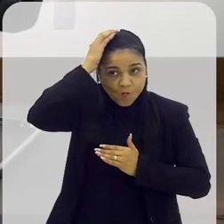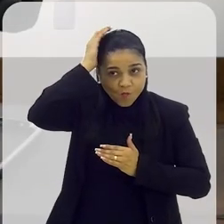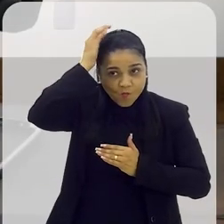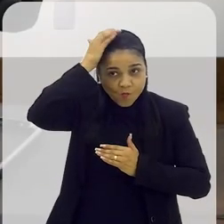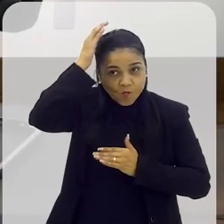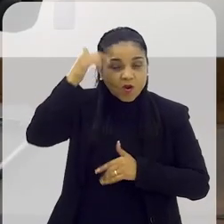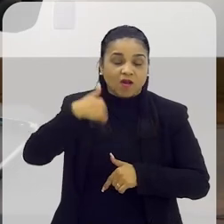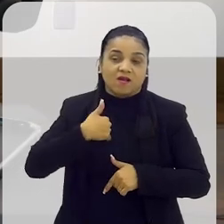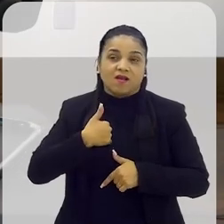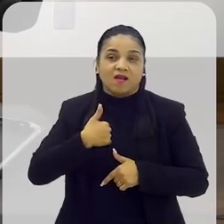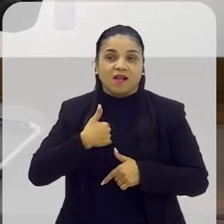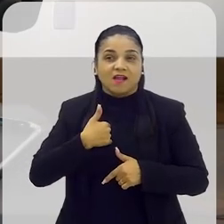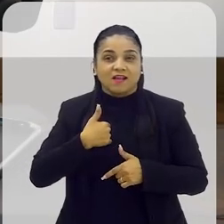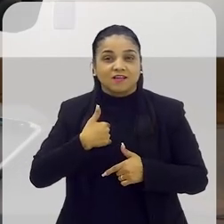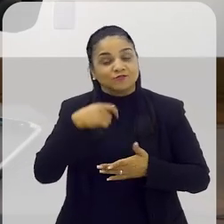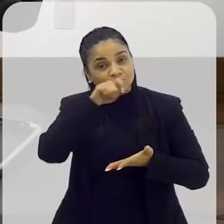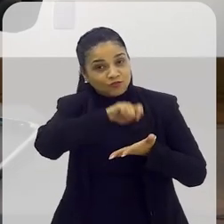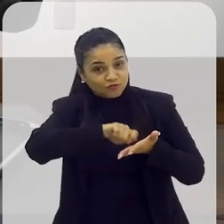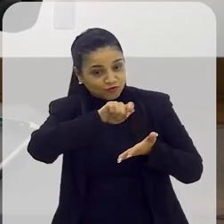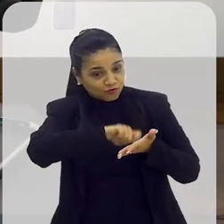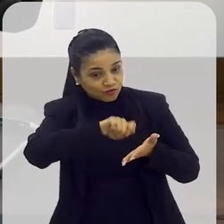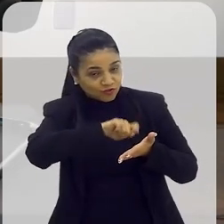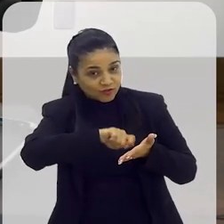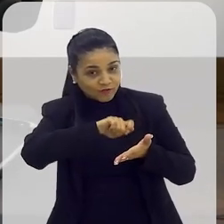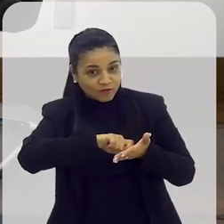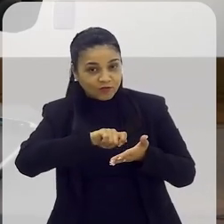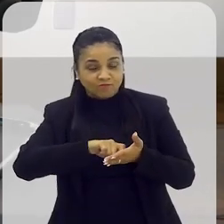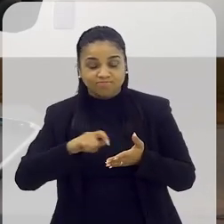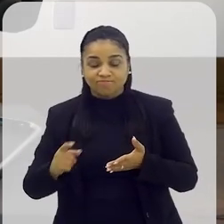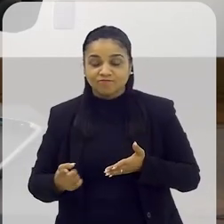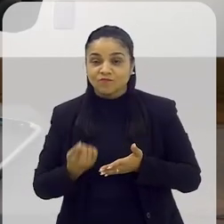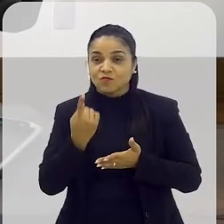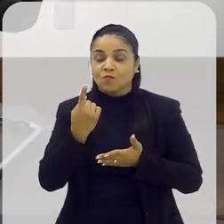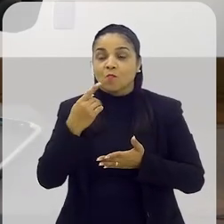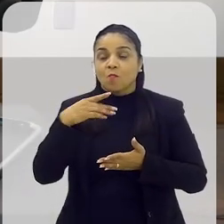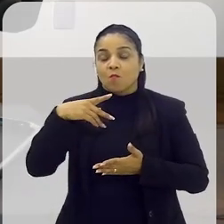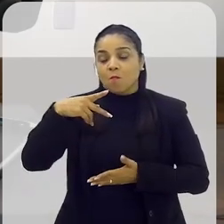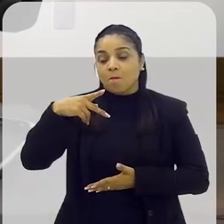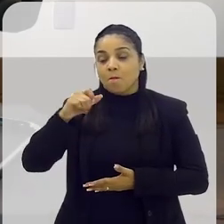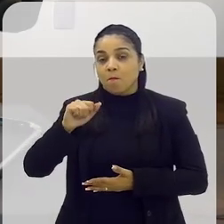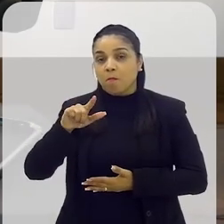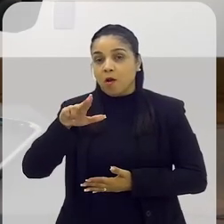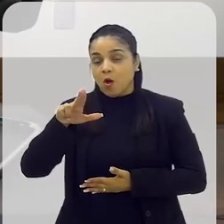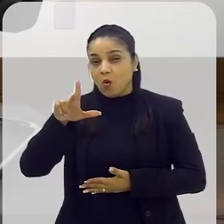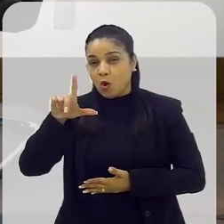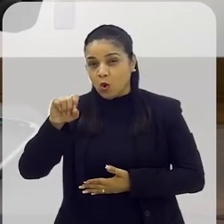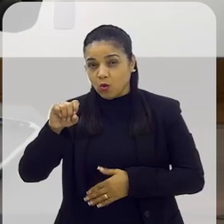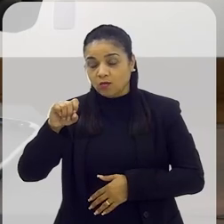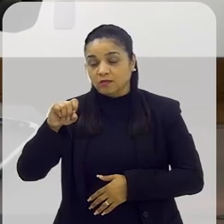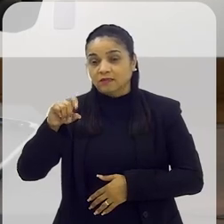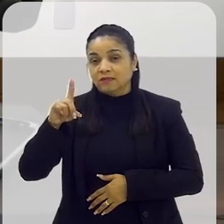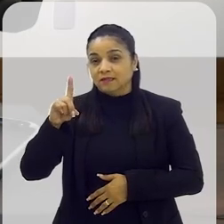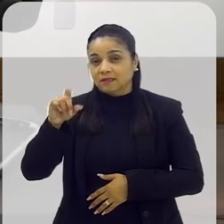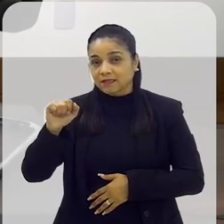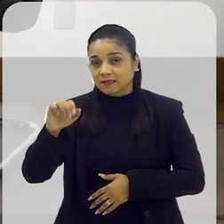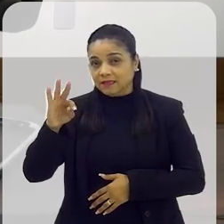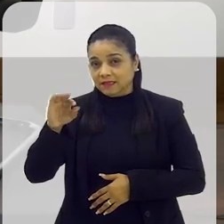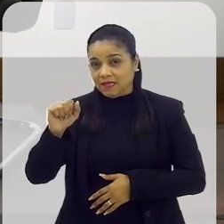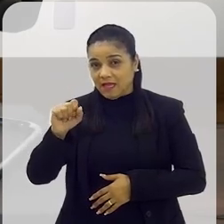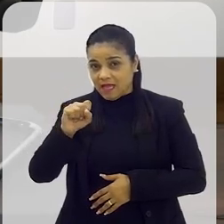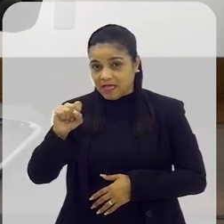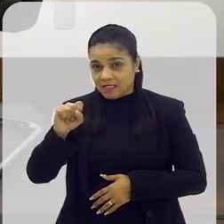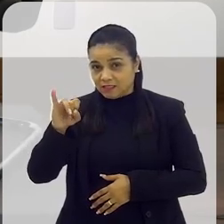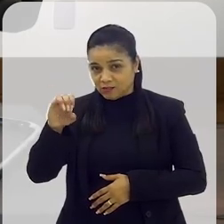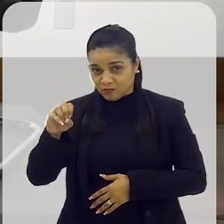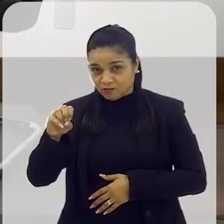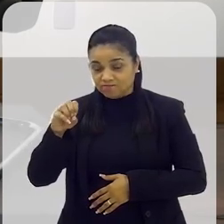é um grande lance. Tanto que eu estou escrevendo um monólogo sobre Paulo de Tarso e estava escrevendo para o teatro.